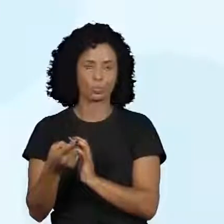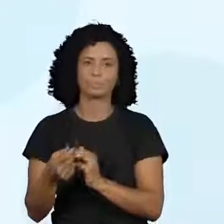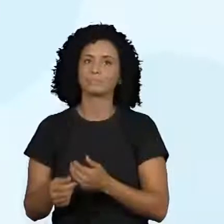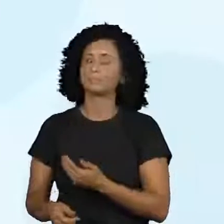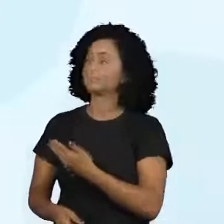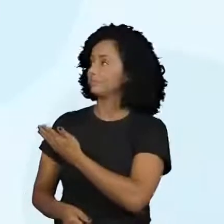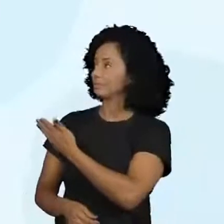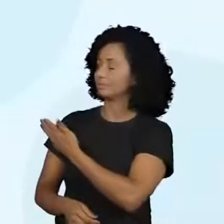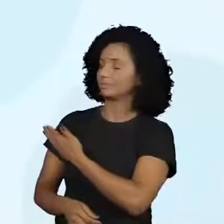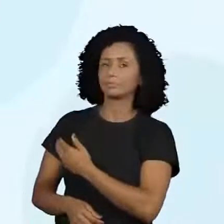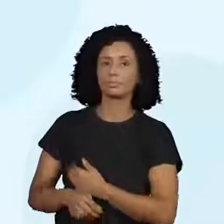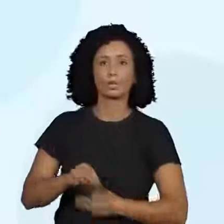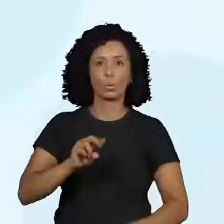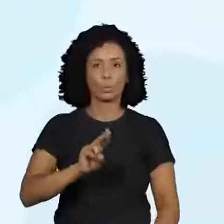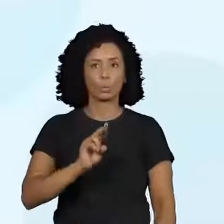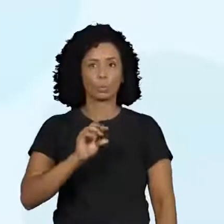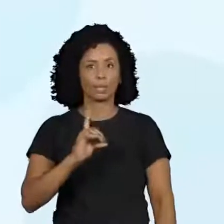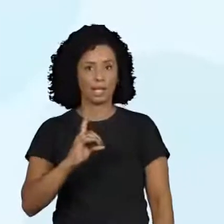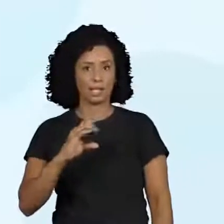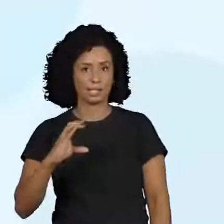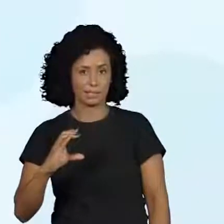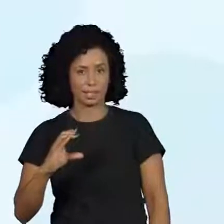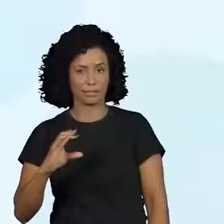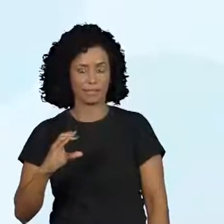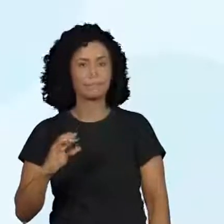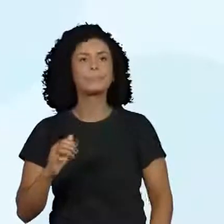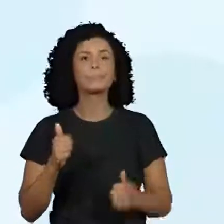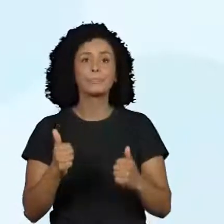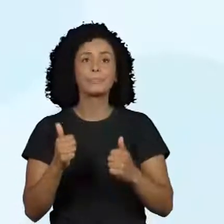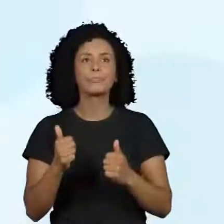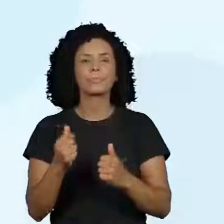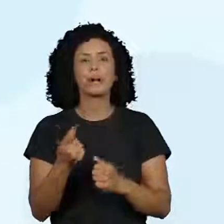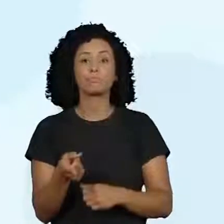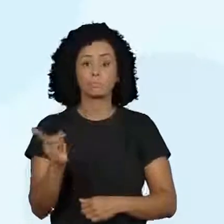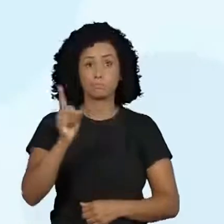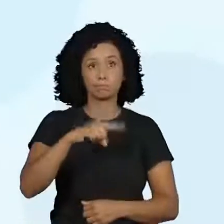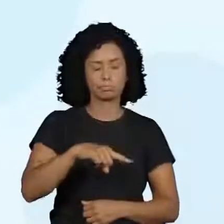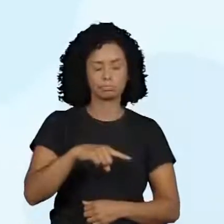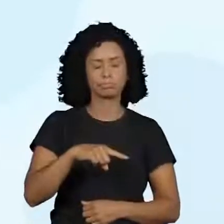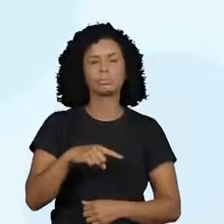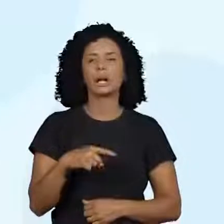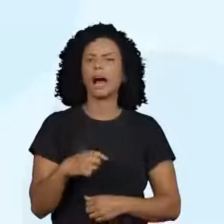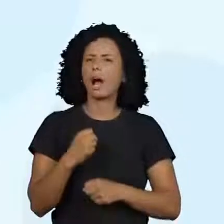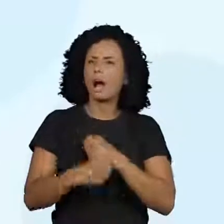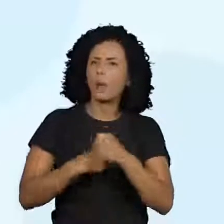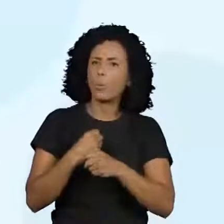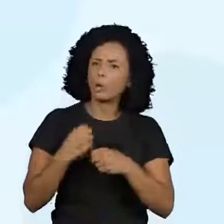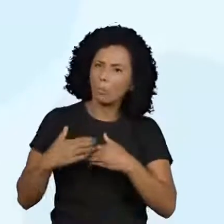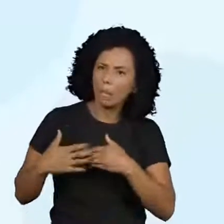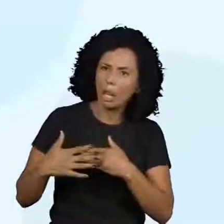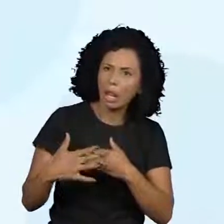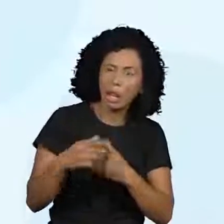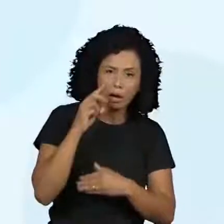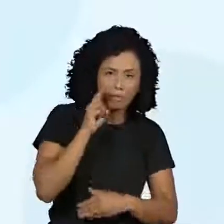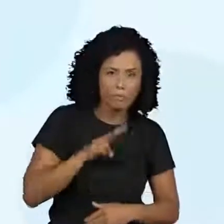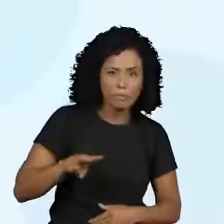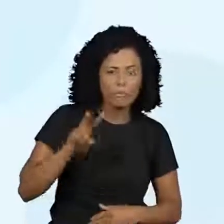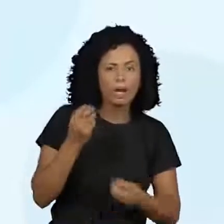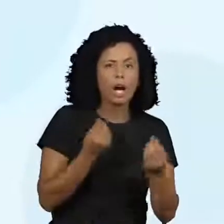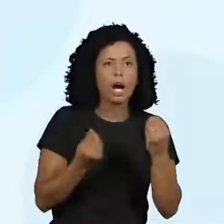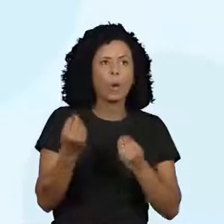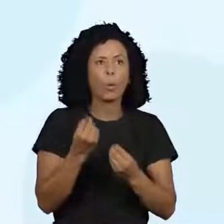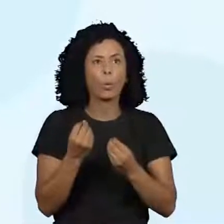centenas de milhar, certo? E vocês verão ao longo do ano, que nós vamos trabalhar, a sétima, a